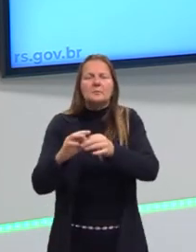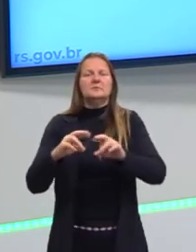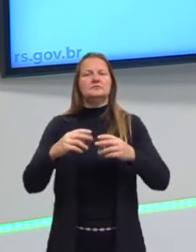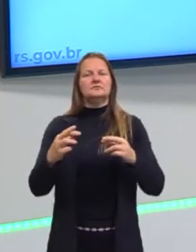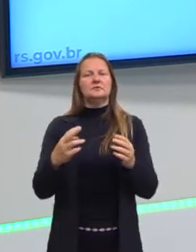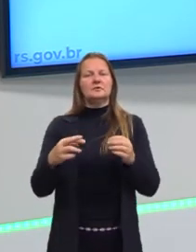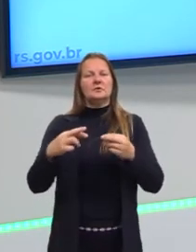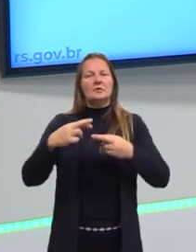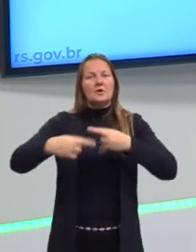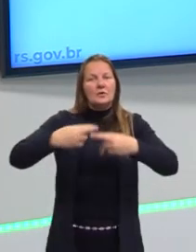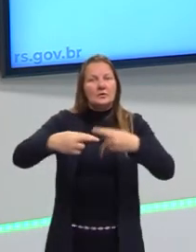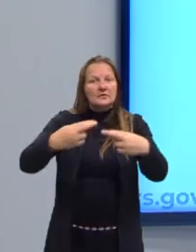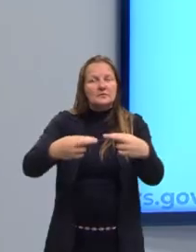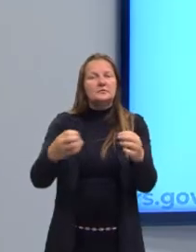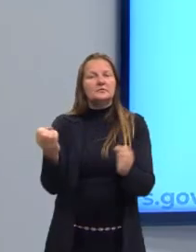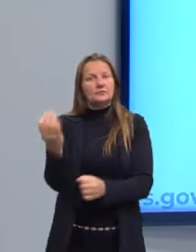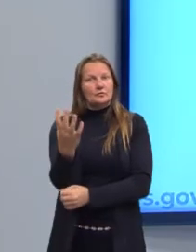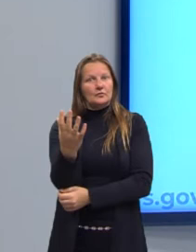Renascimento, em que ocorrem, então,